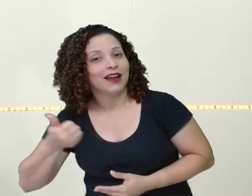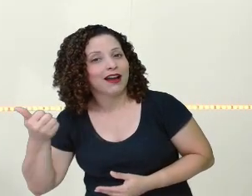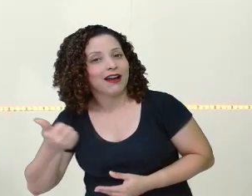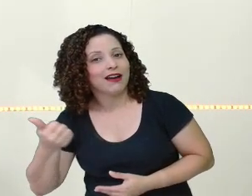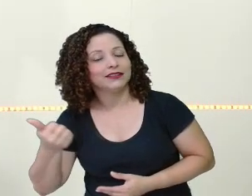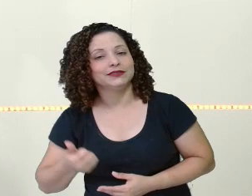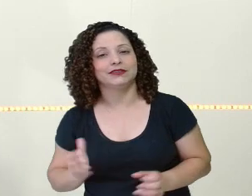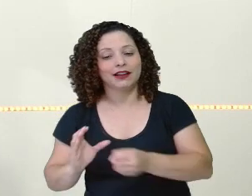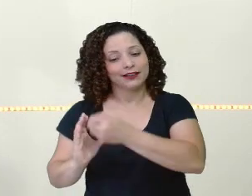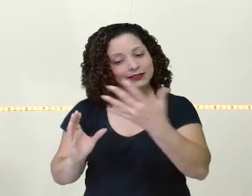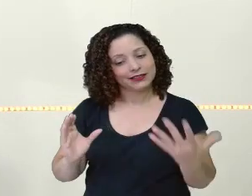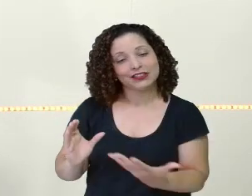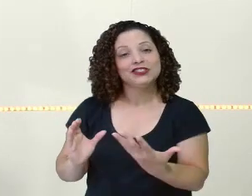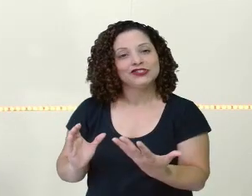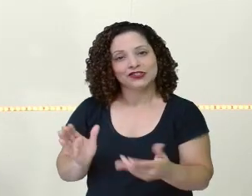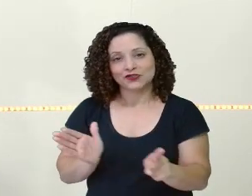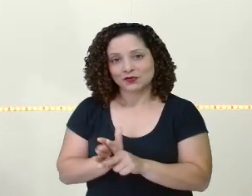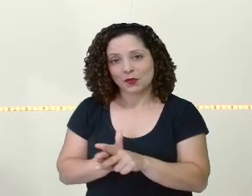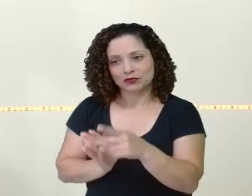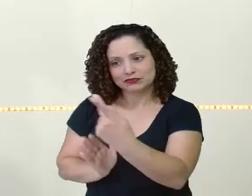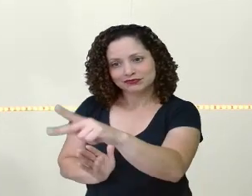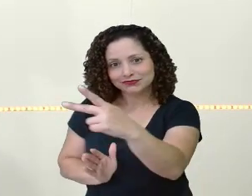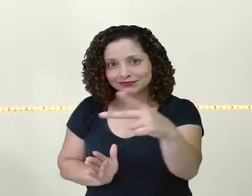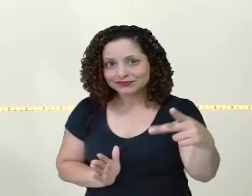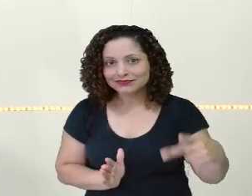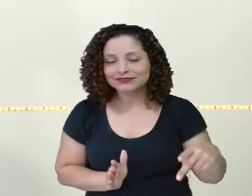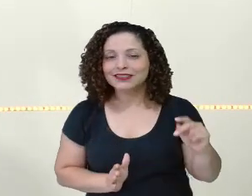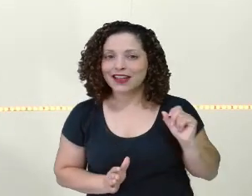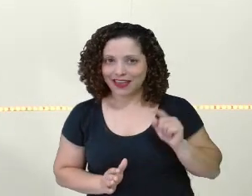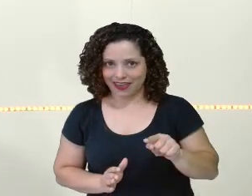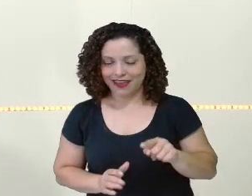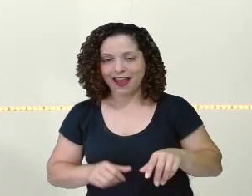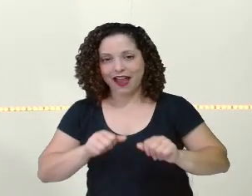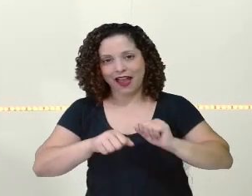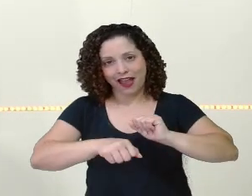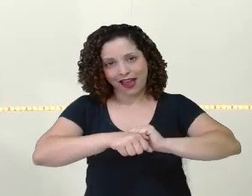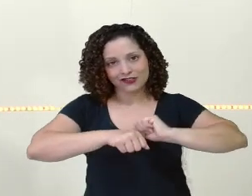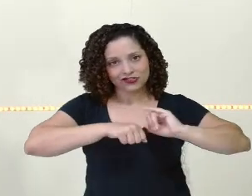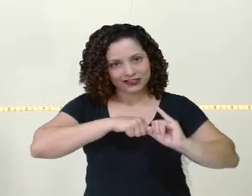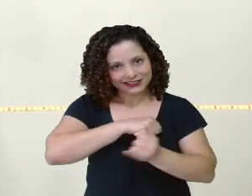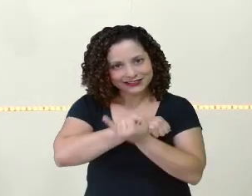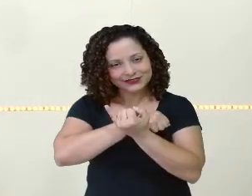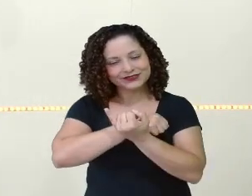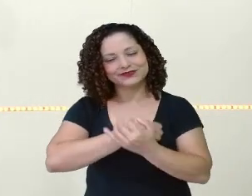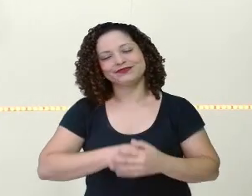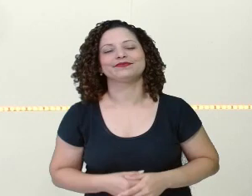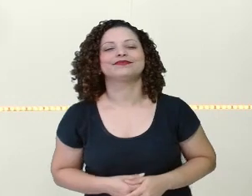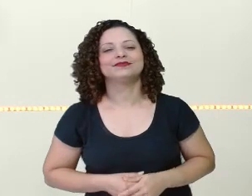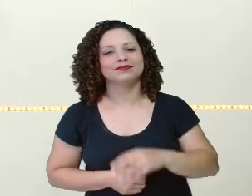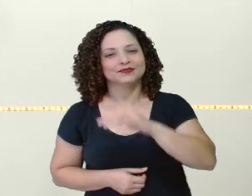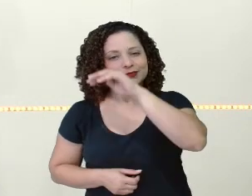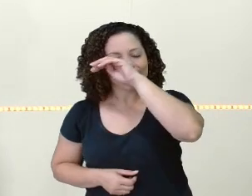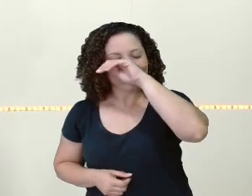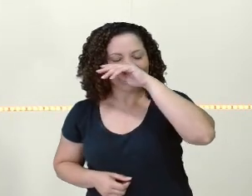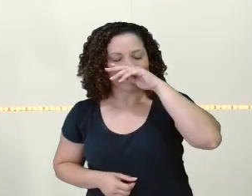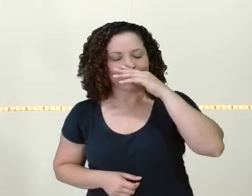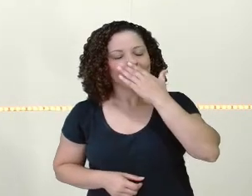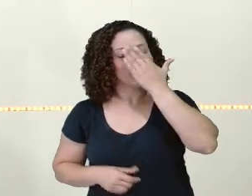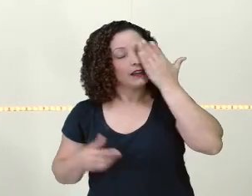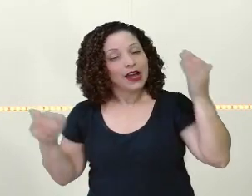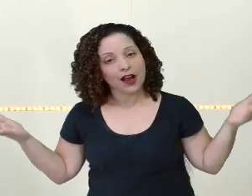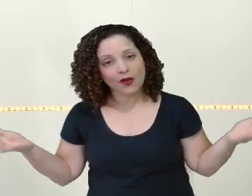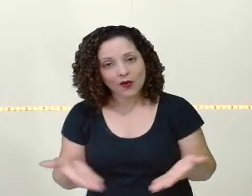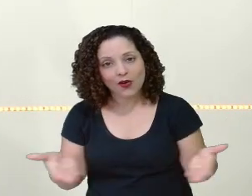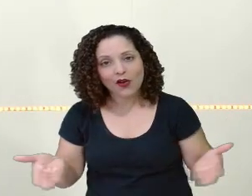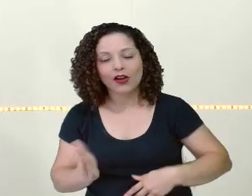personagens, tá? As características, a gente chama de adjetivo. Agora, você pega seu material e